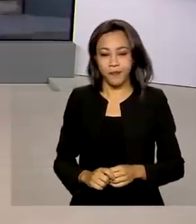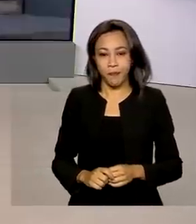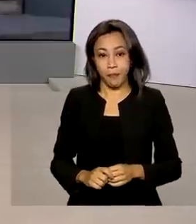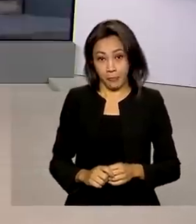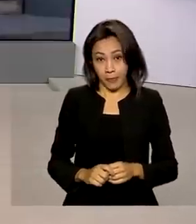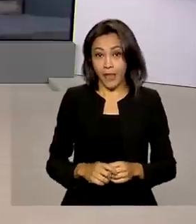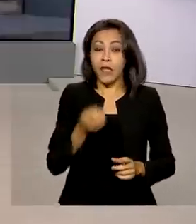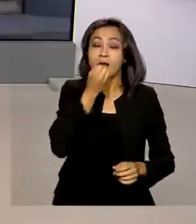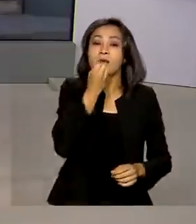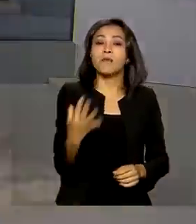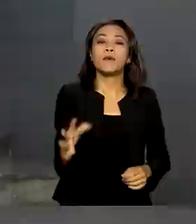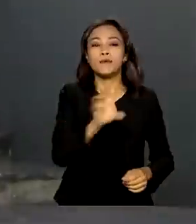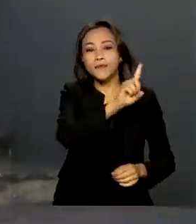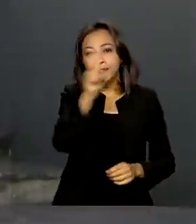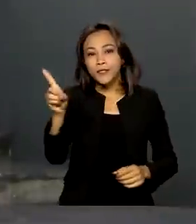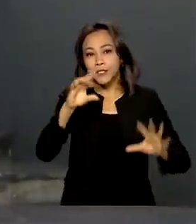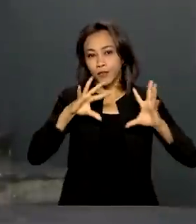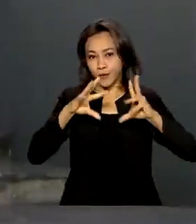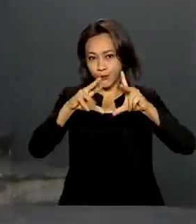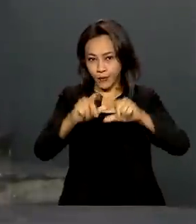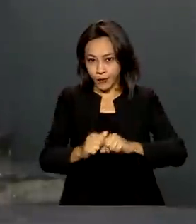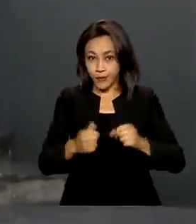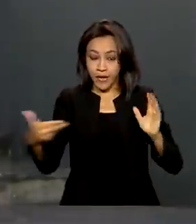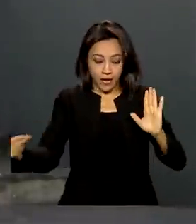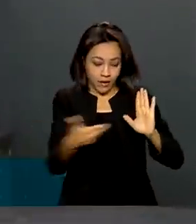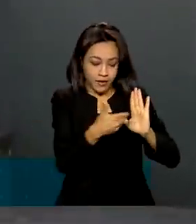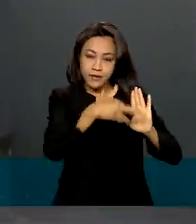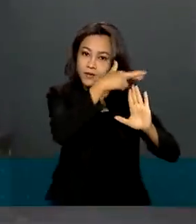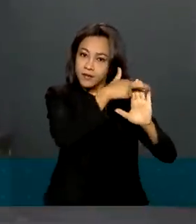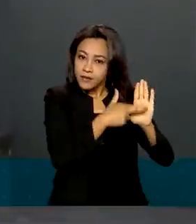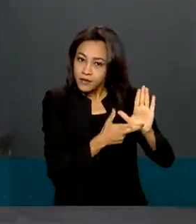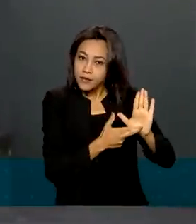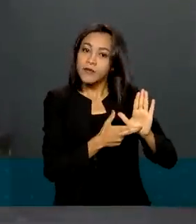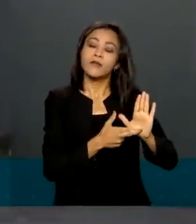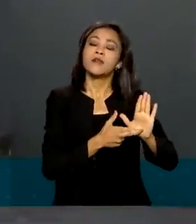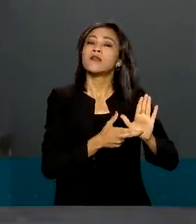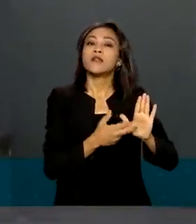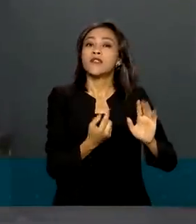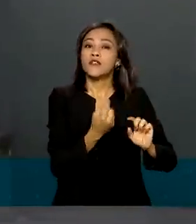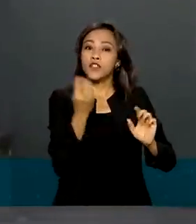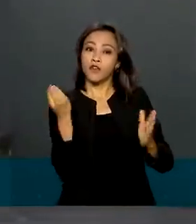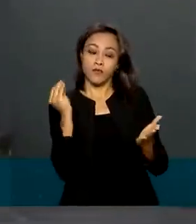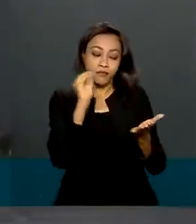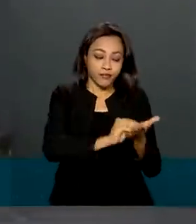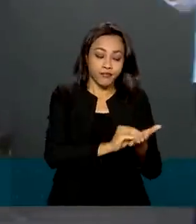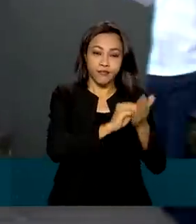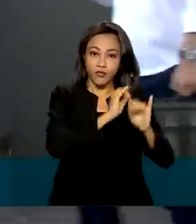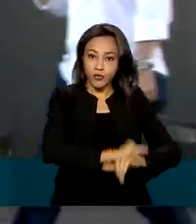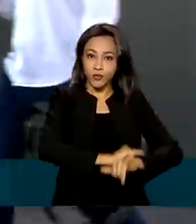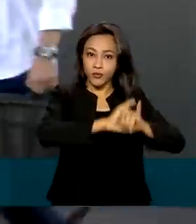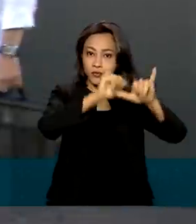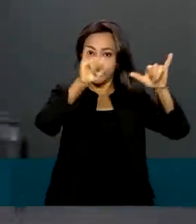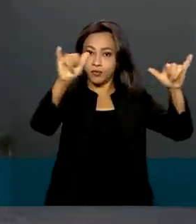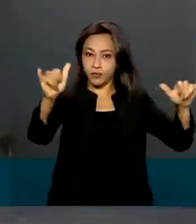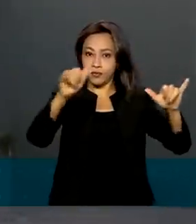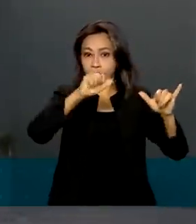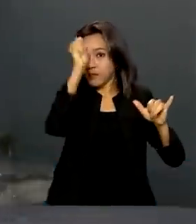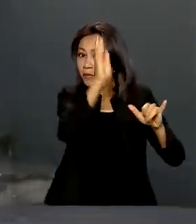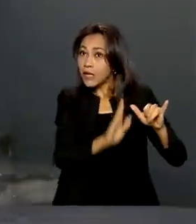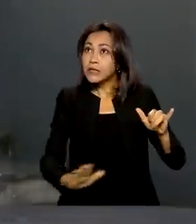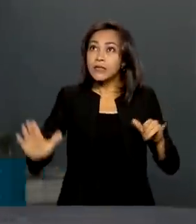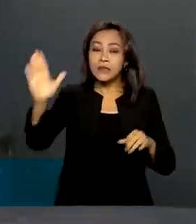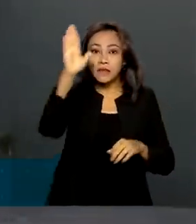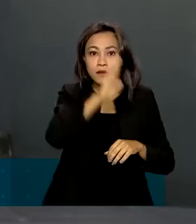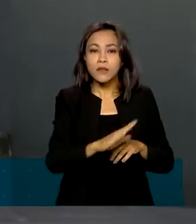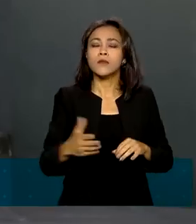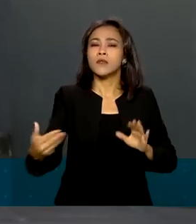Bom dia, Renata. Bom dia a todos. Esse protocolo, que foi publicado no Diário Oficial, tem caráter nacional e